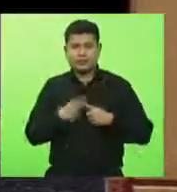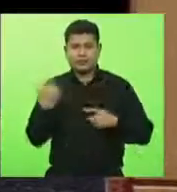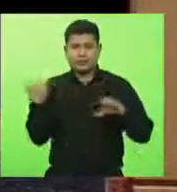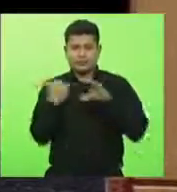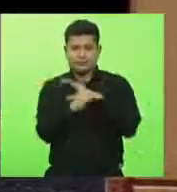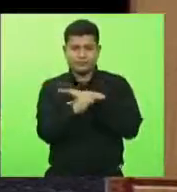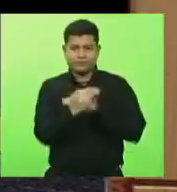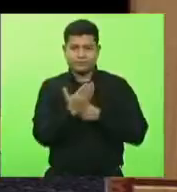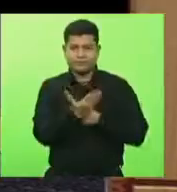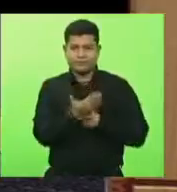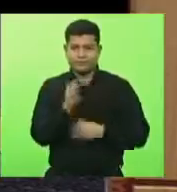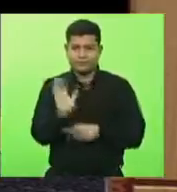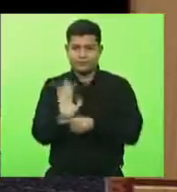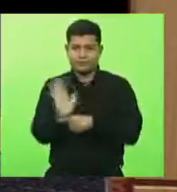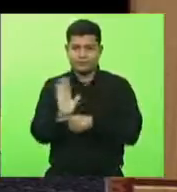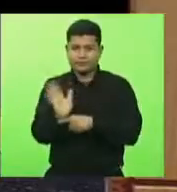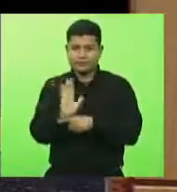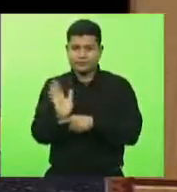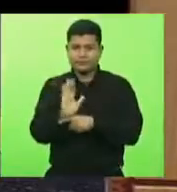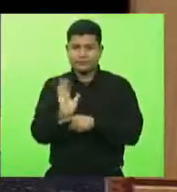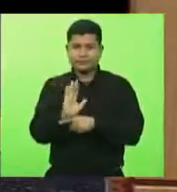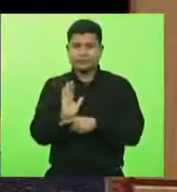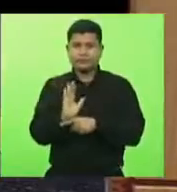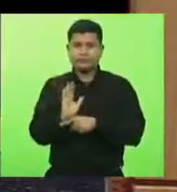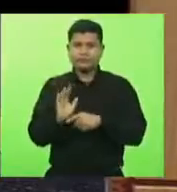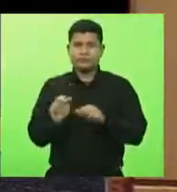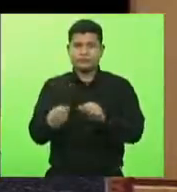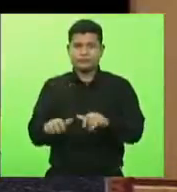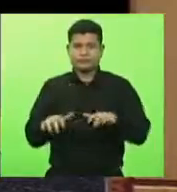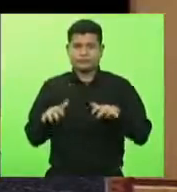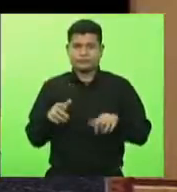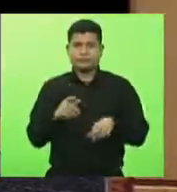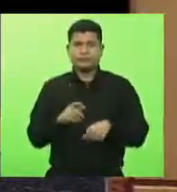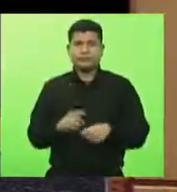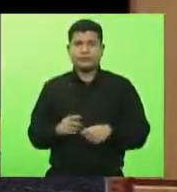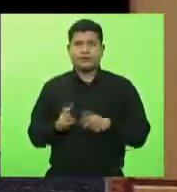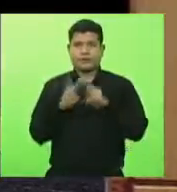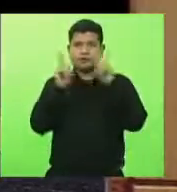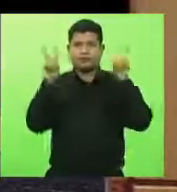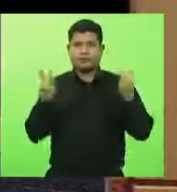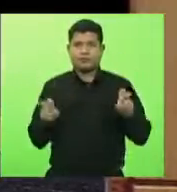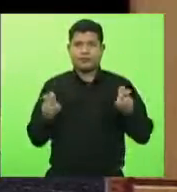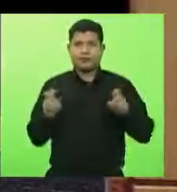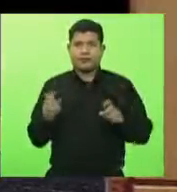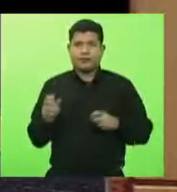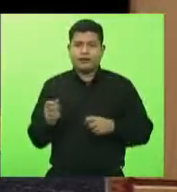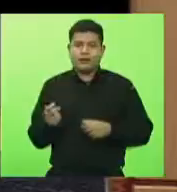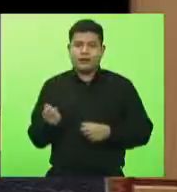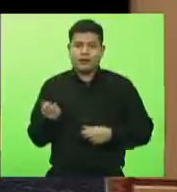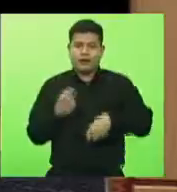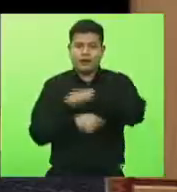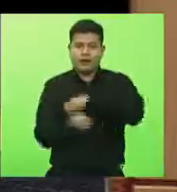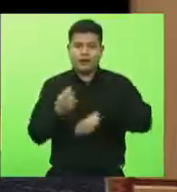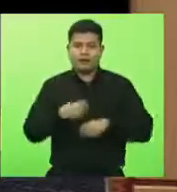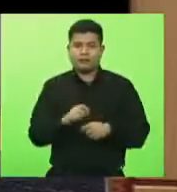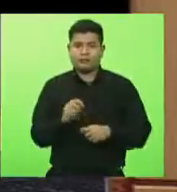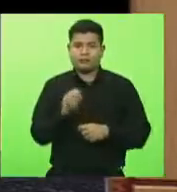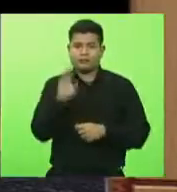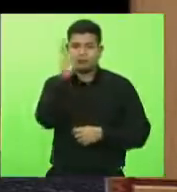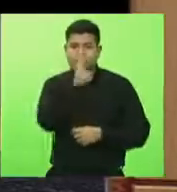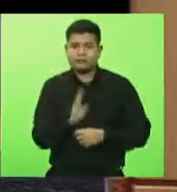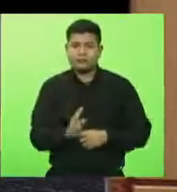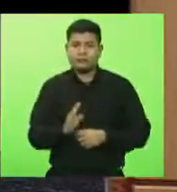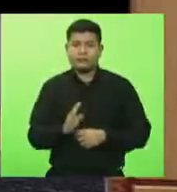um vídeo a esse plenário sobre o Agro Brasil e, inclusive, sobre o